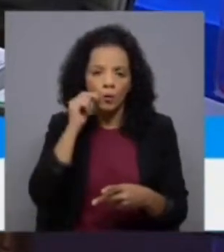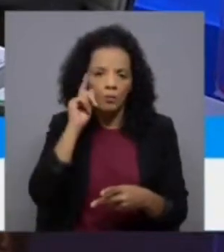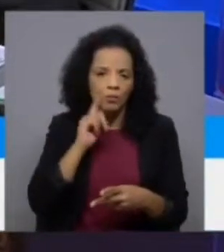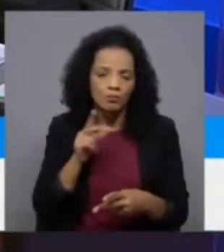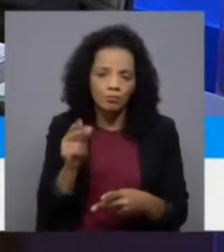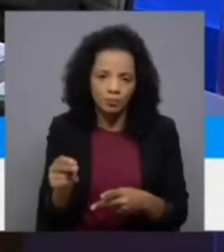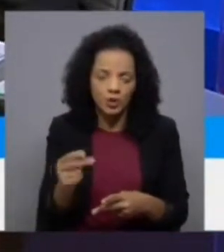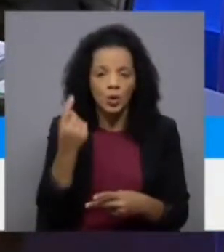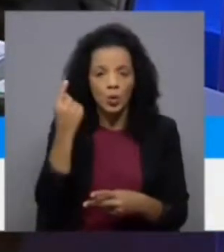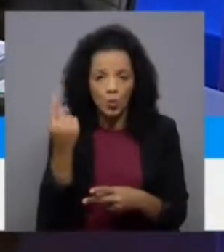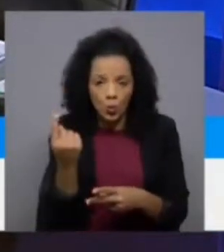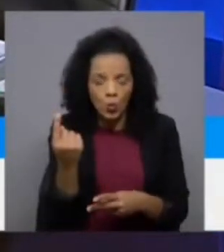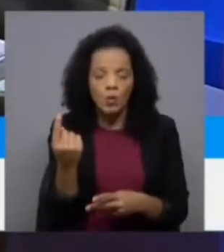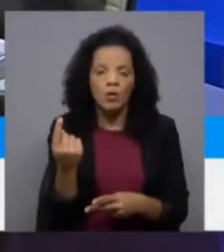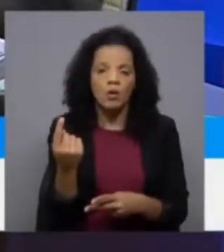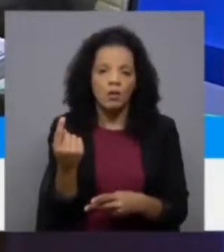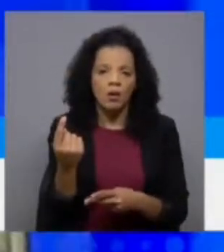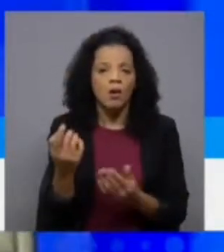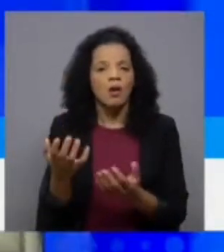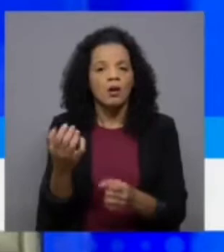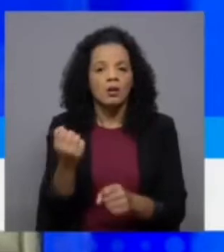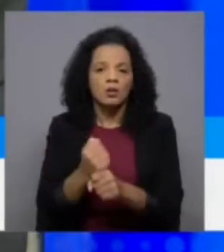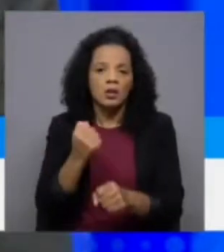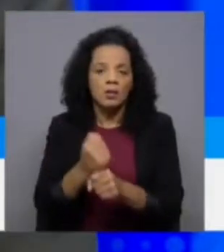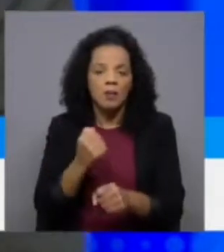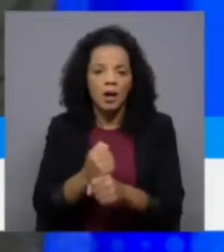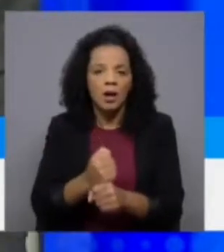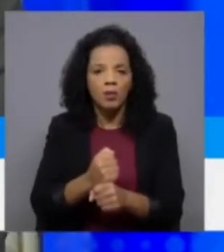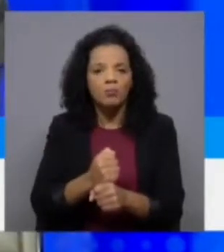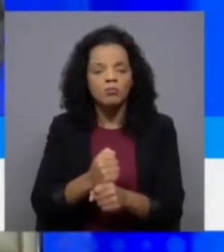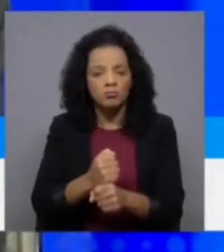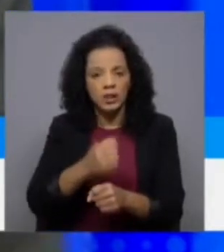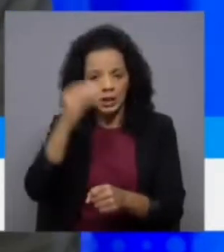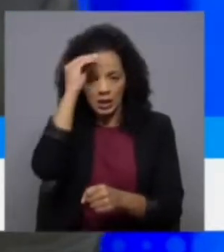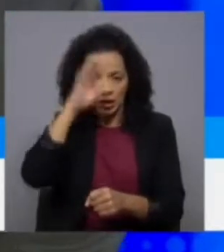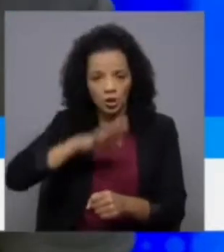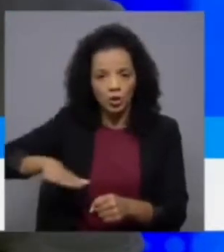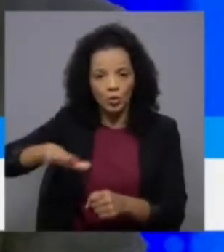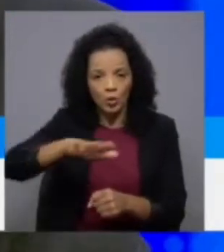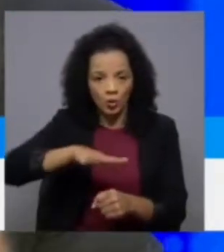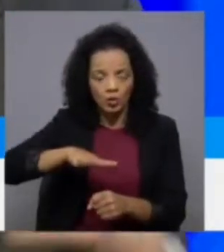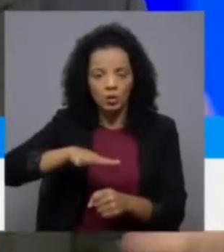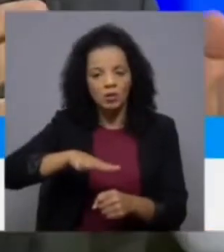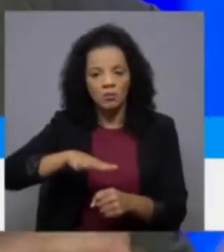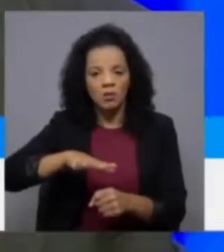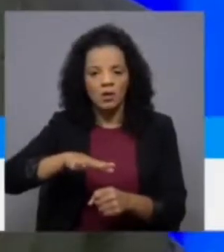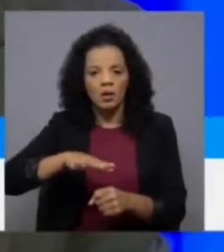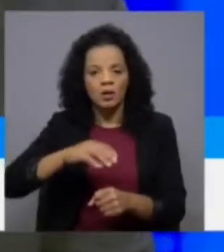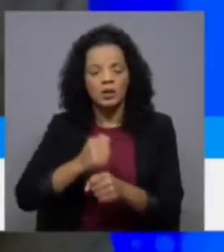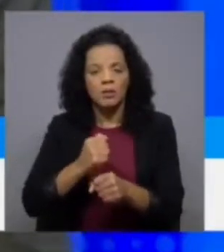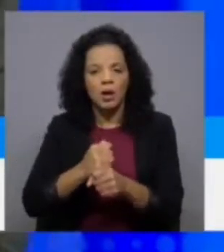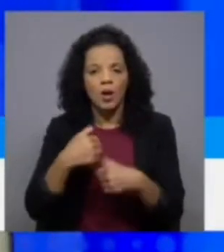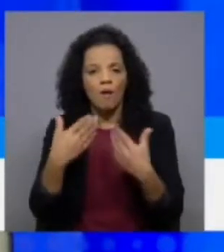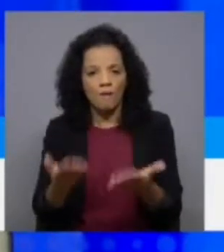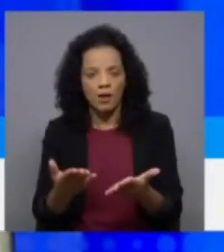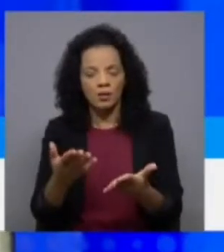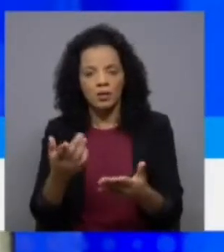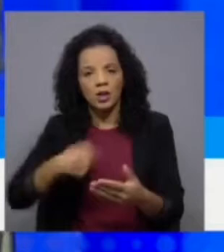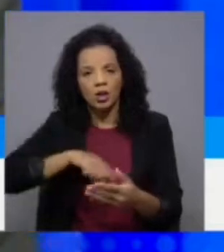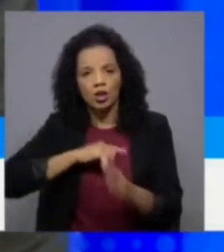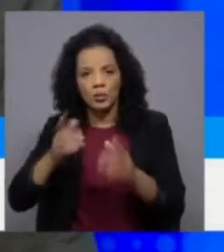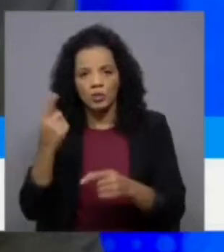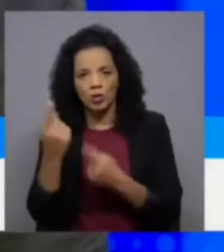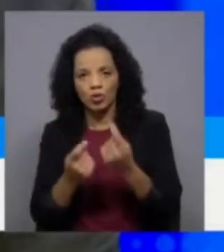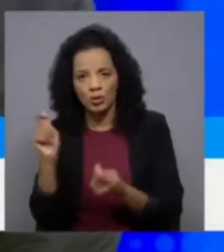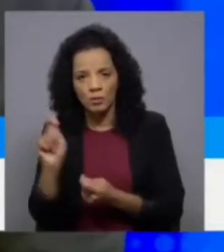que um dos cônjuges recebe uma oferta de emprego no interior do país e nós queremos ajudar a que as famílias possam ir para o interior e o outro precisa de se despedir e precisa de alguns